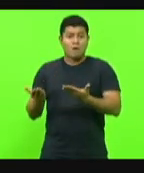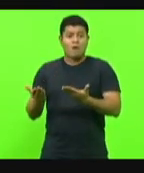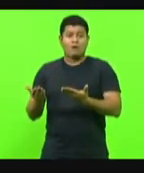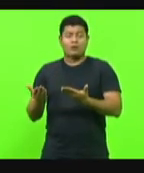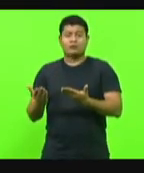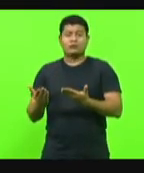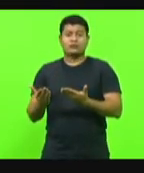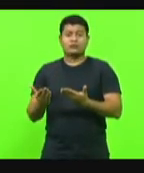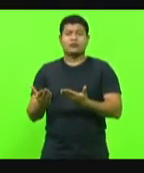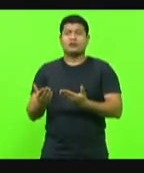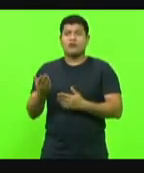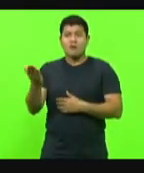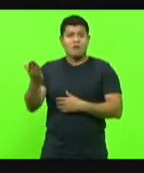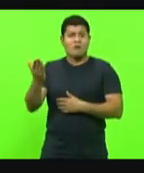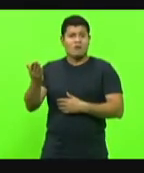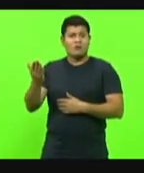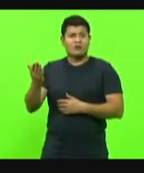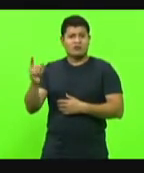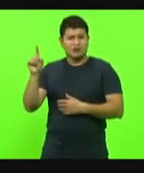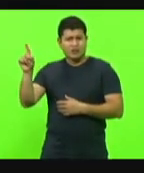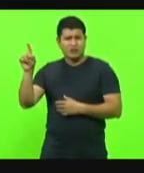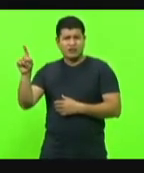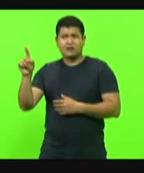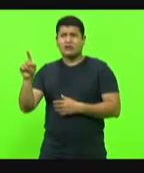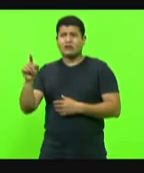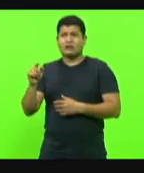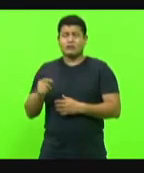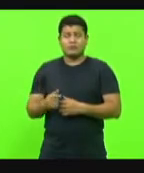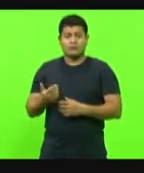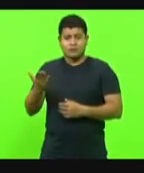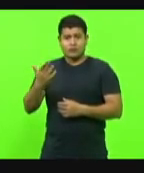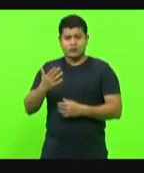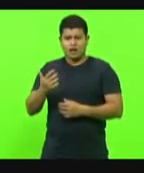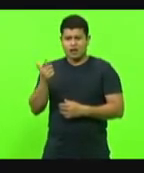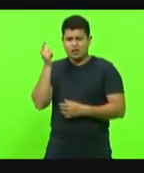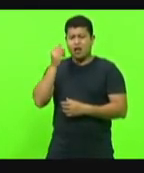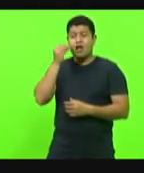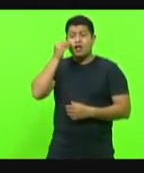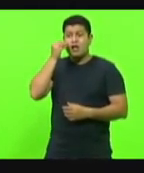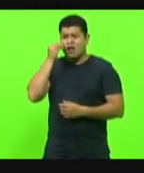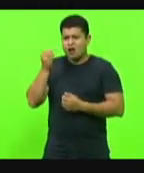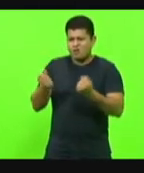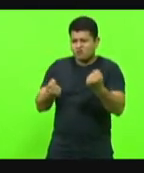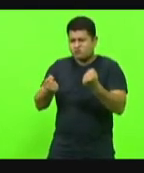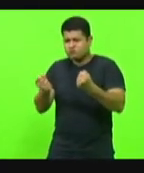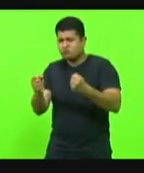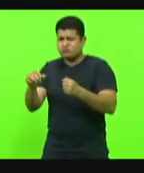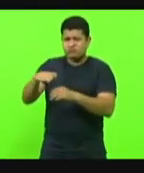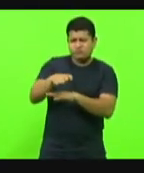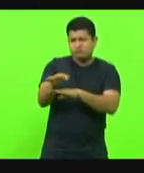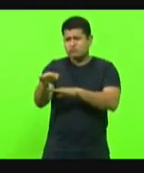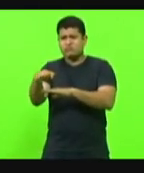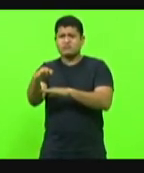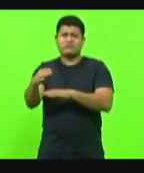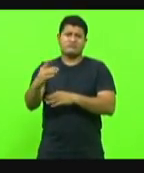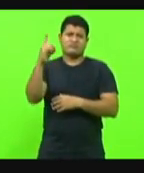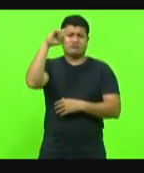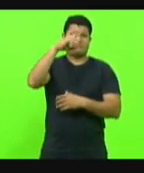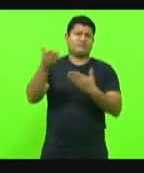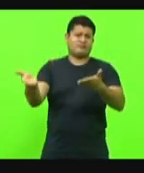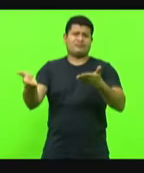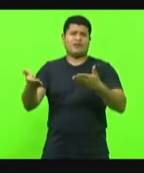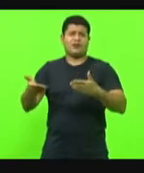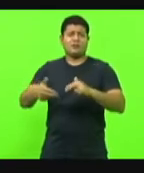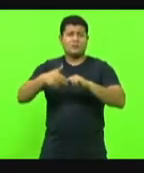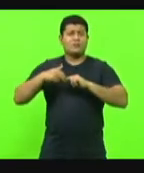-470. Tenta transitar por isso daí. Tenta passar o teu carro por isso daí. Por isso que é